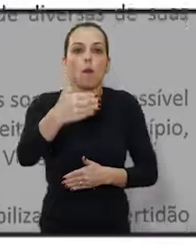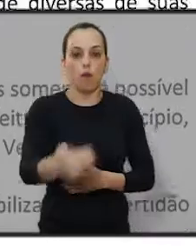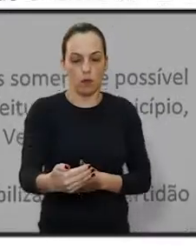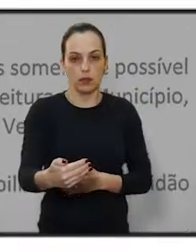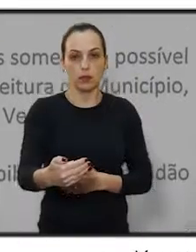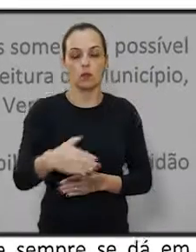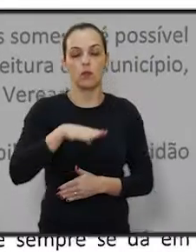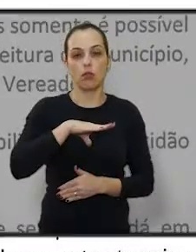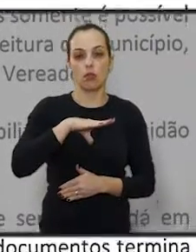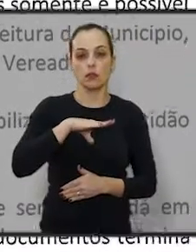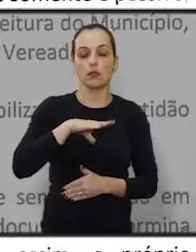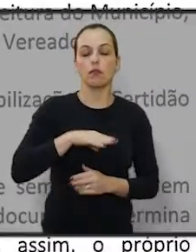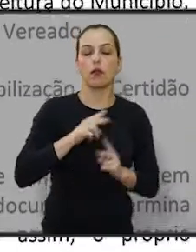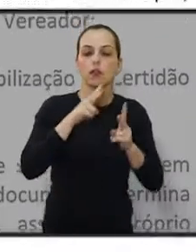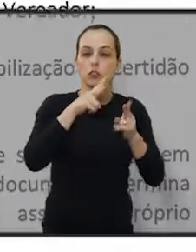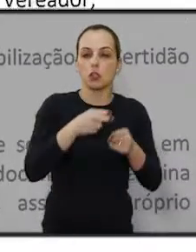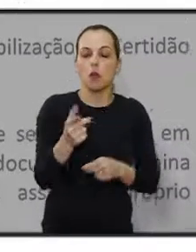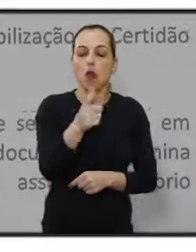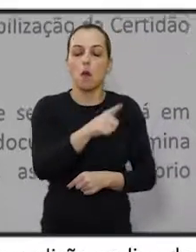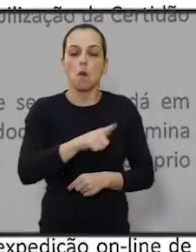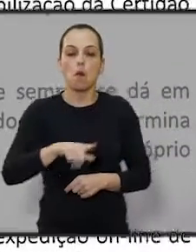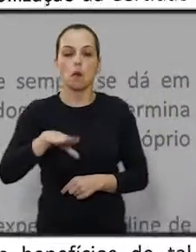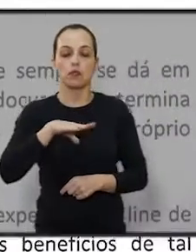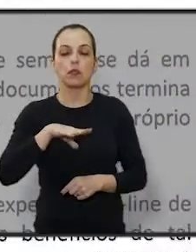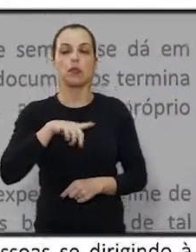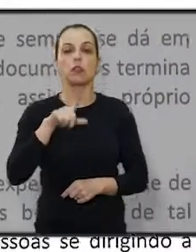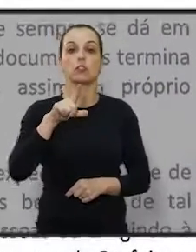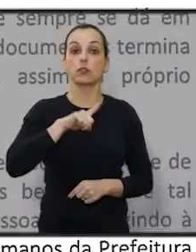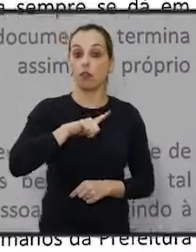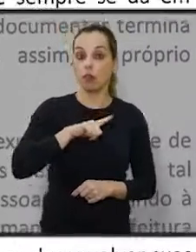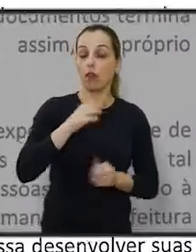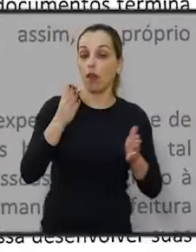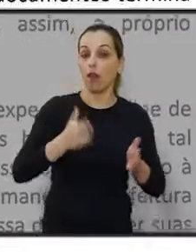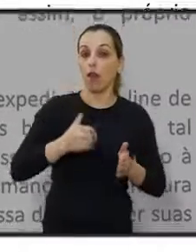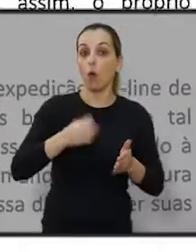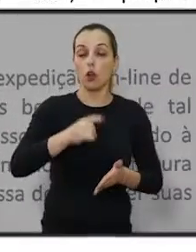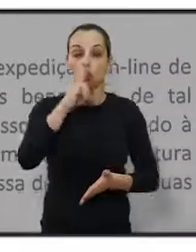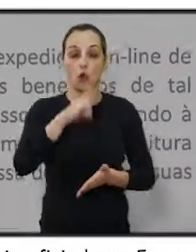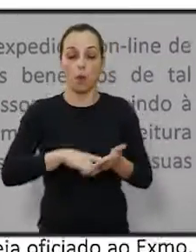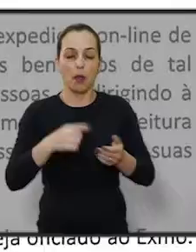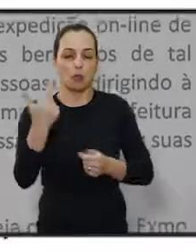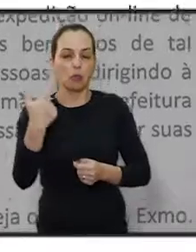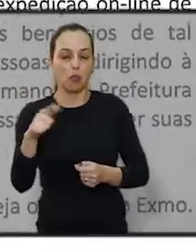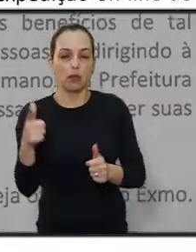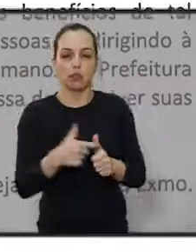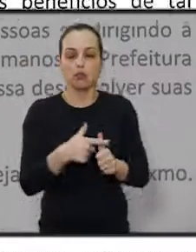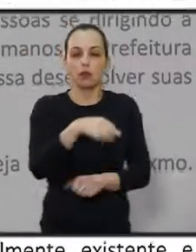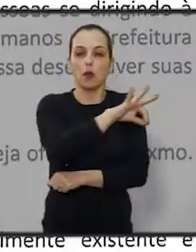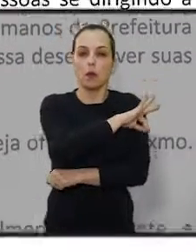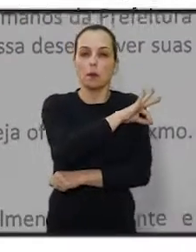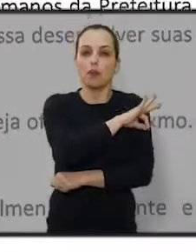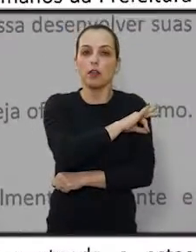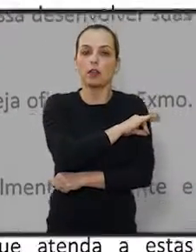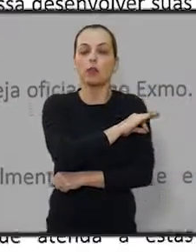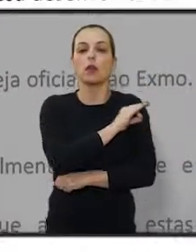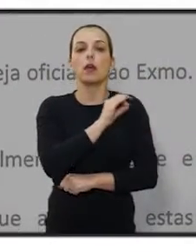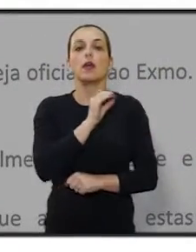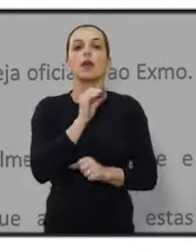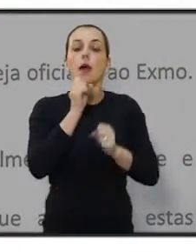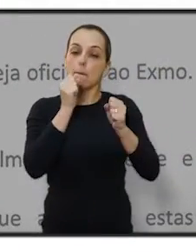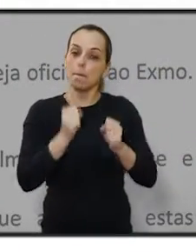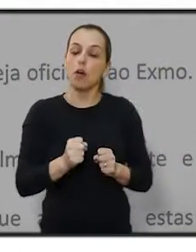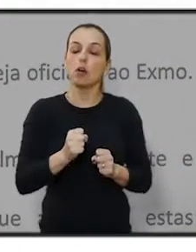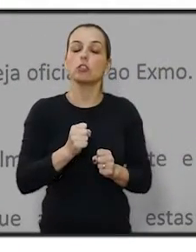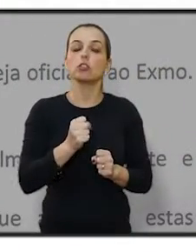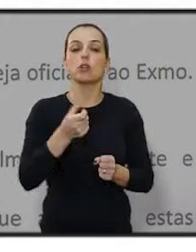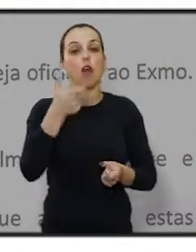os sentidos. Como já acontece até em cidades de menor porte, agora a expedição de certidão negativa de débitos municipais em